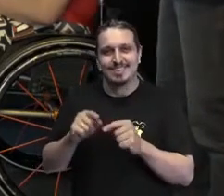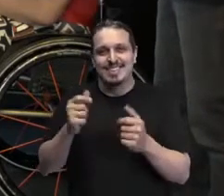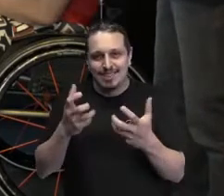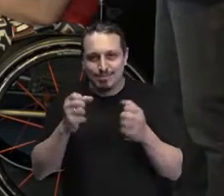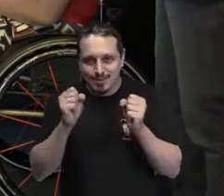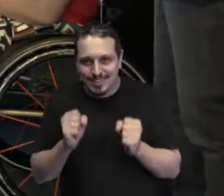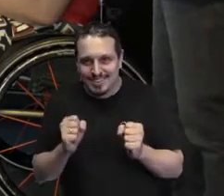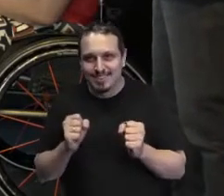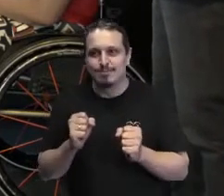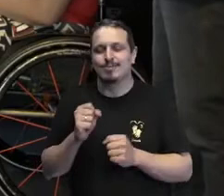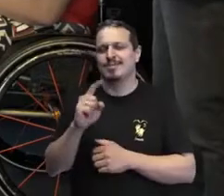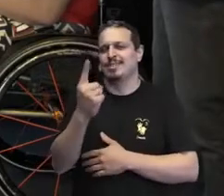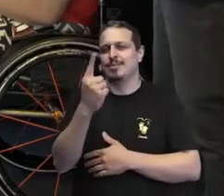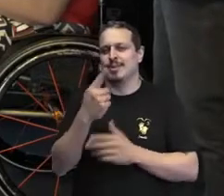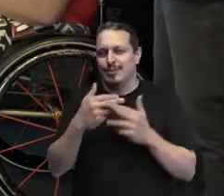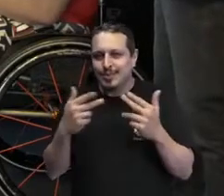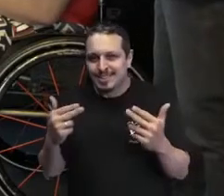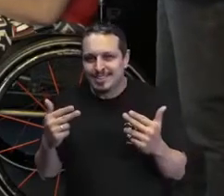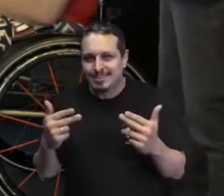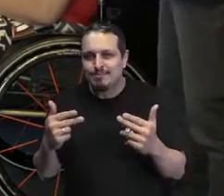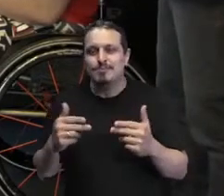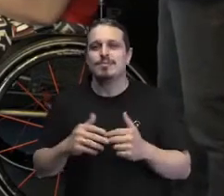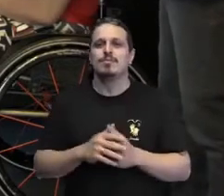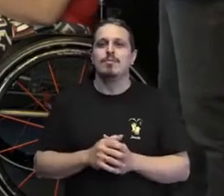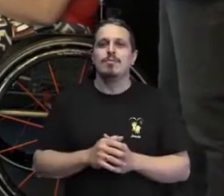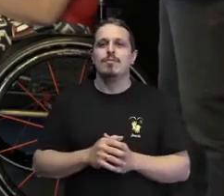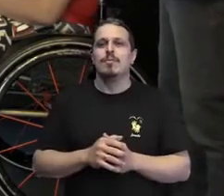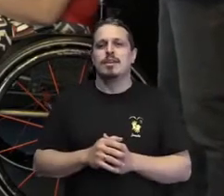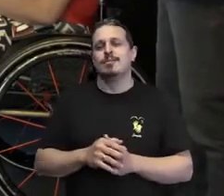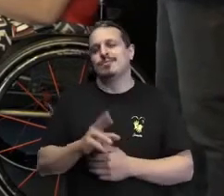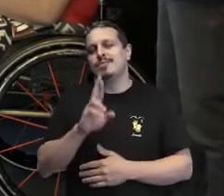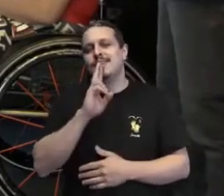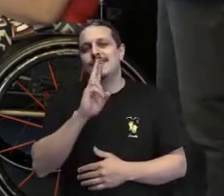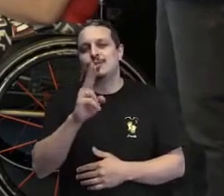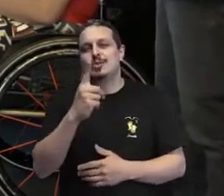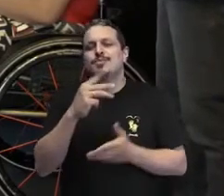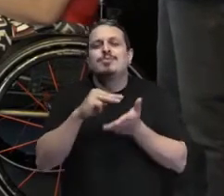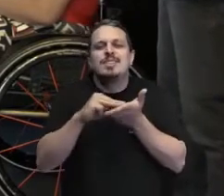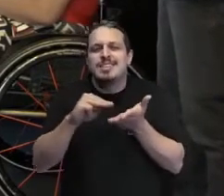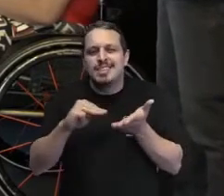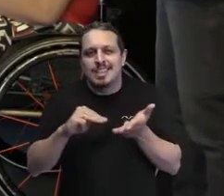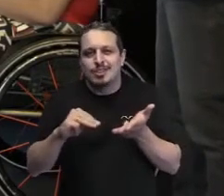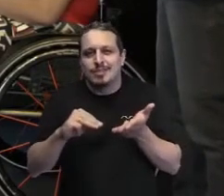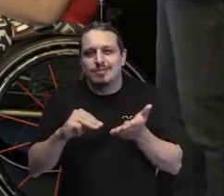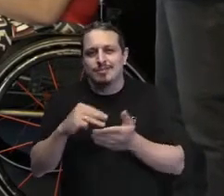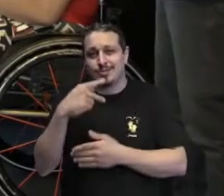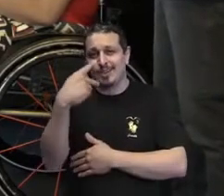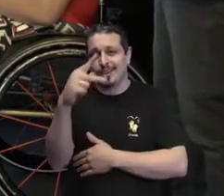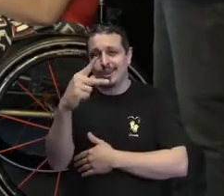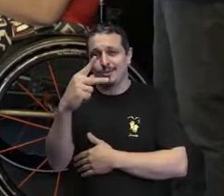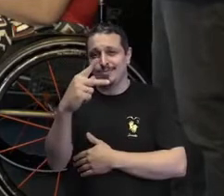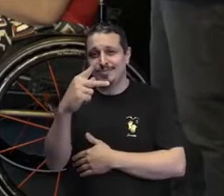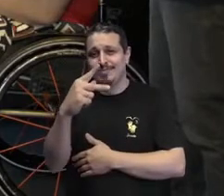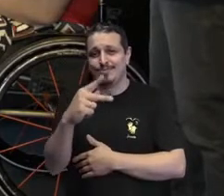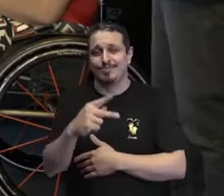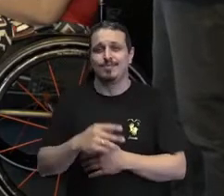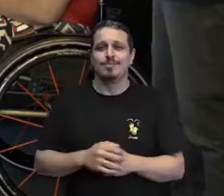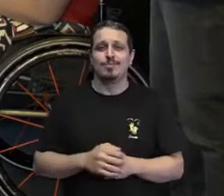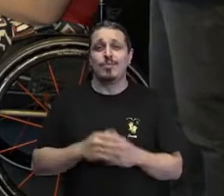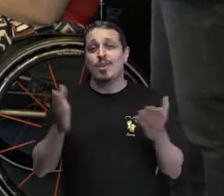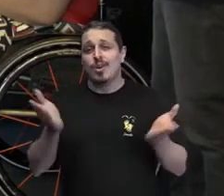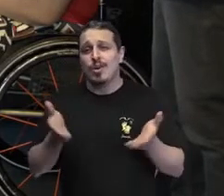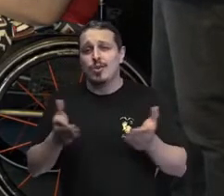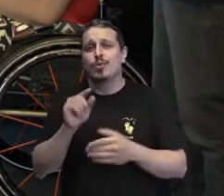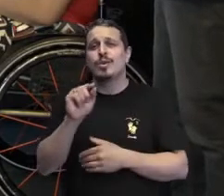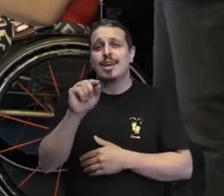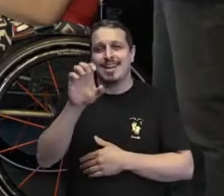palavra, ou então um recado para quem está te assistindo nesse momento, assistindo vocês. O que que hoje o Samuel